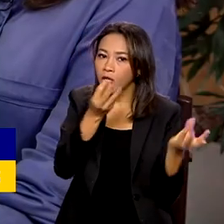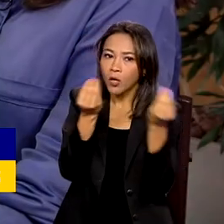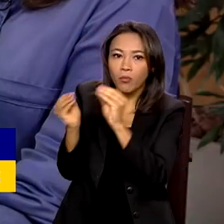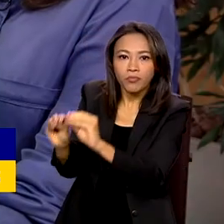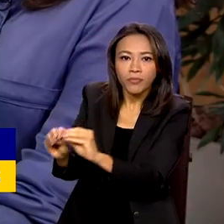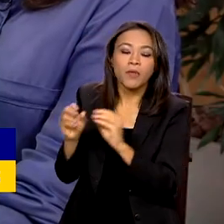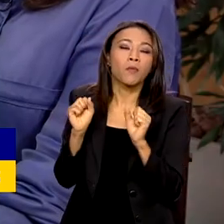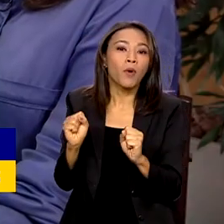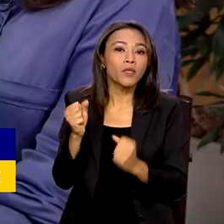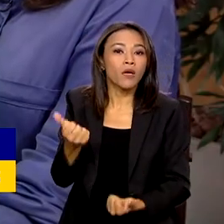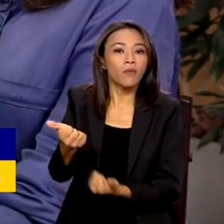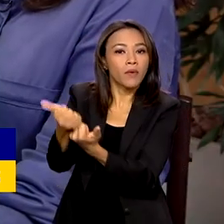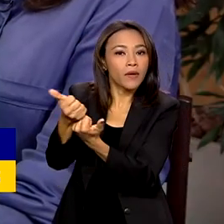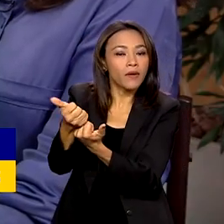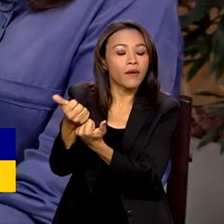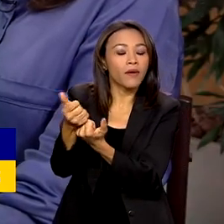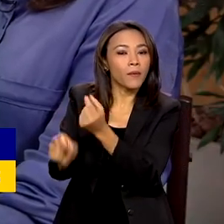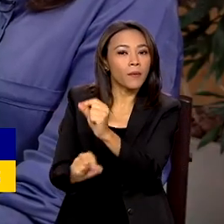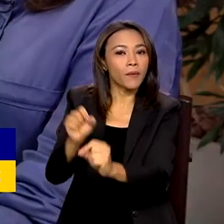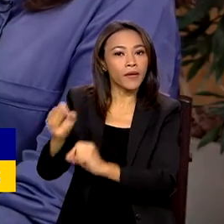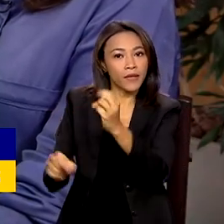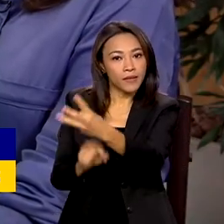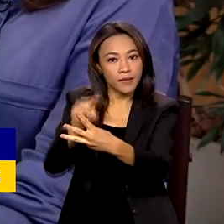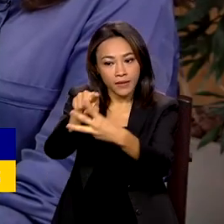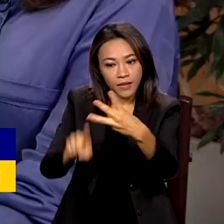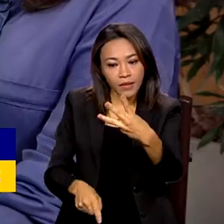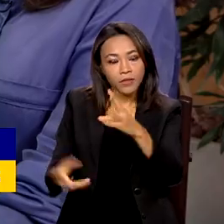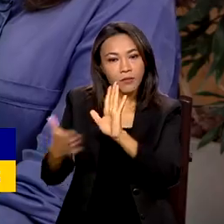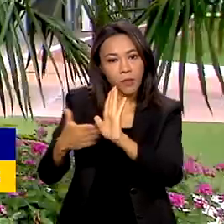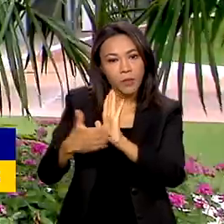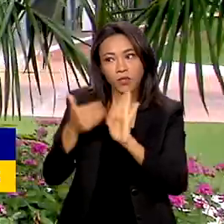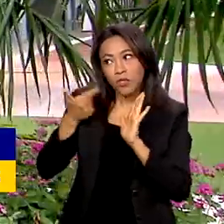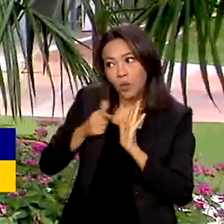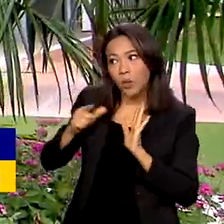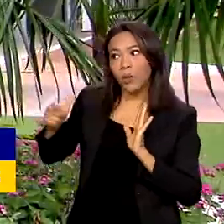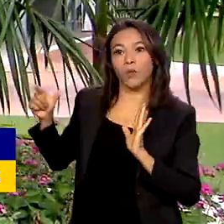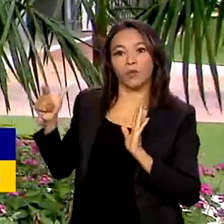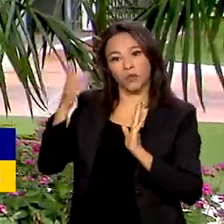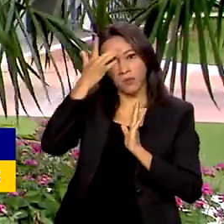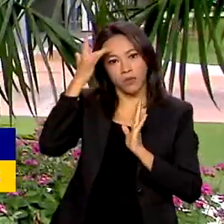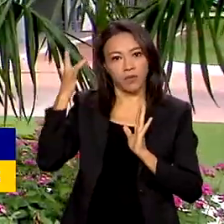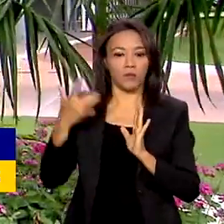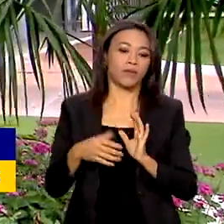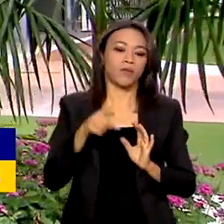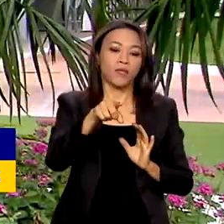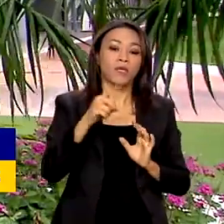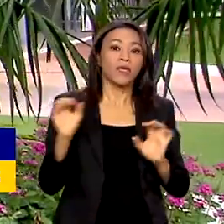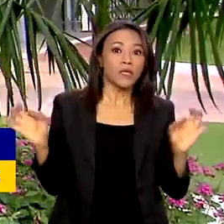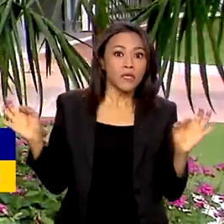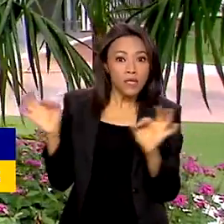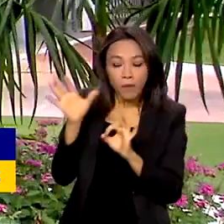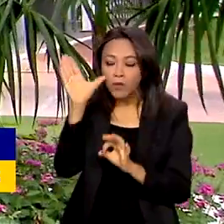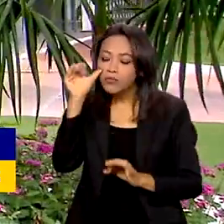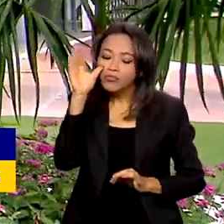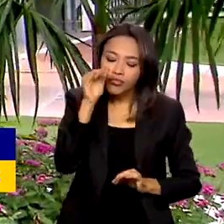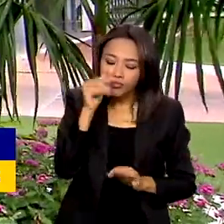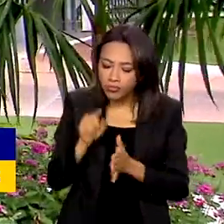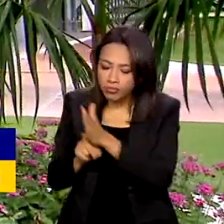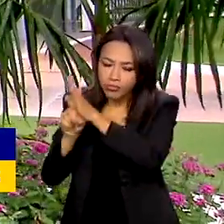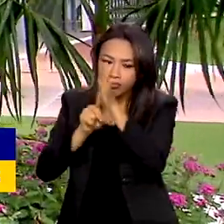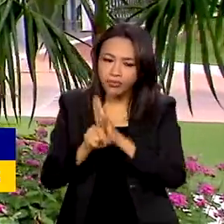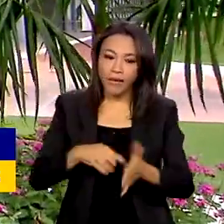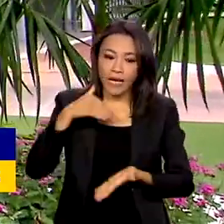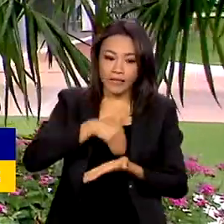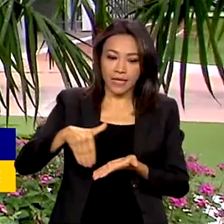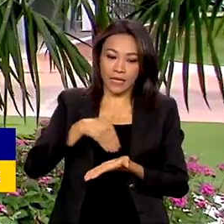pode apoiar, Mariana, três propostas de outra pessoa. Após a fase de consultas, a Secretaria-Geral da